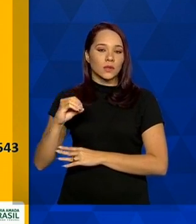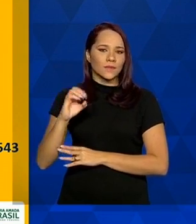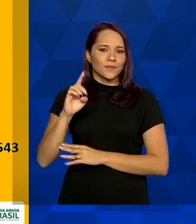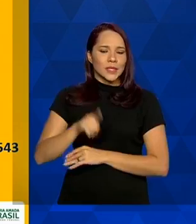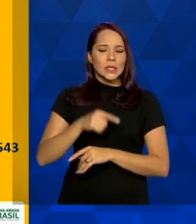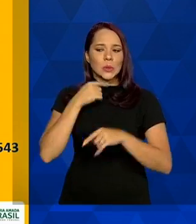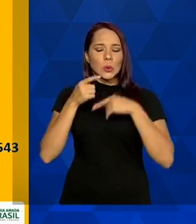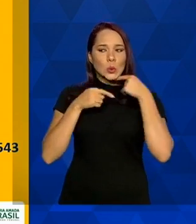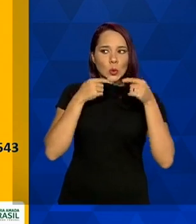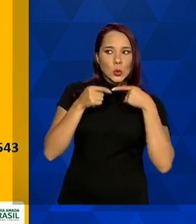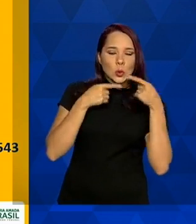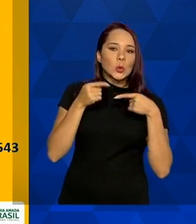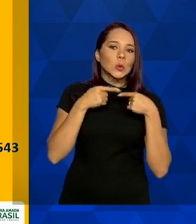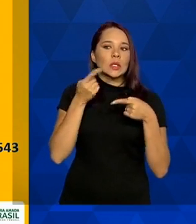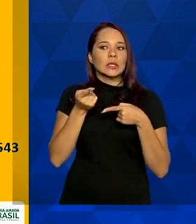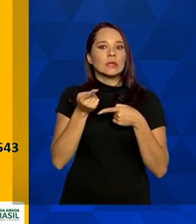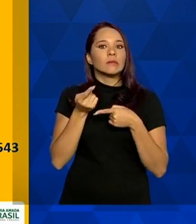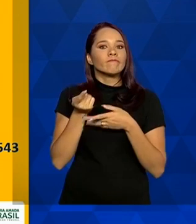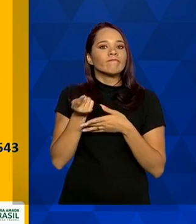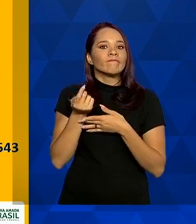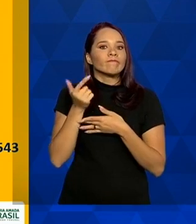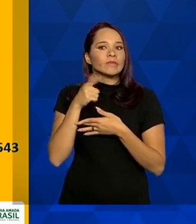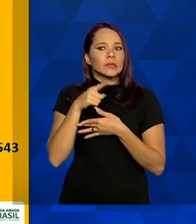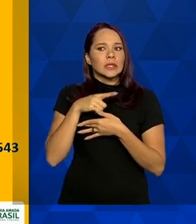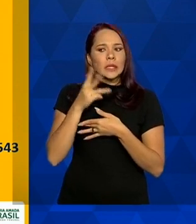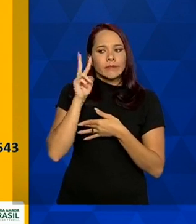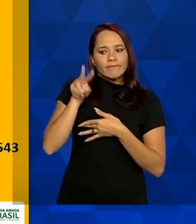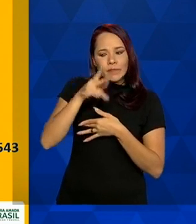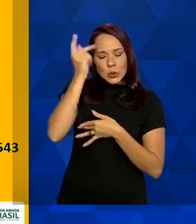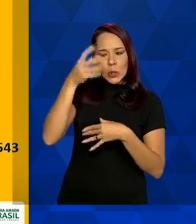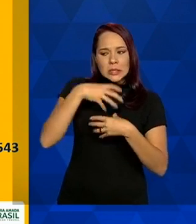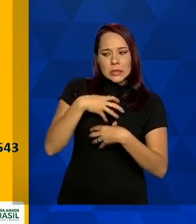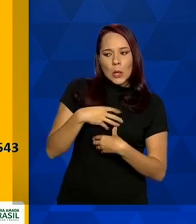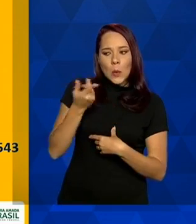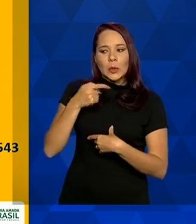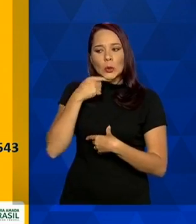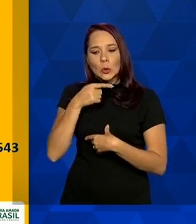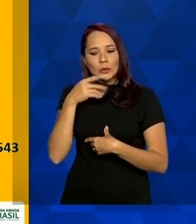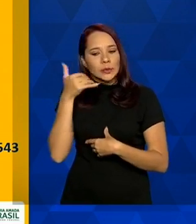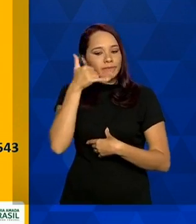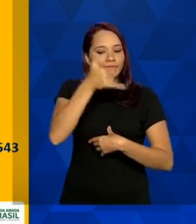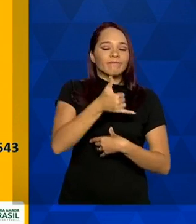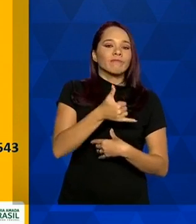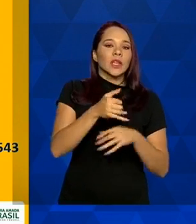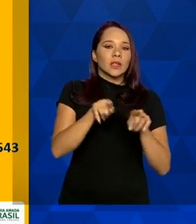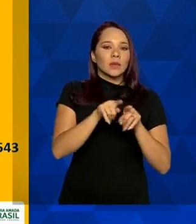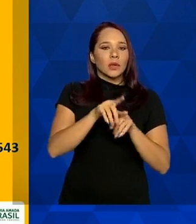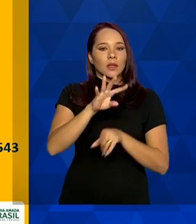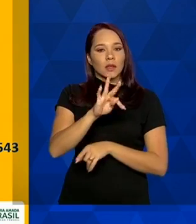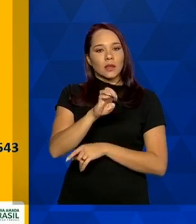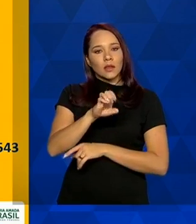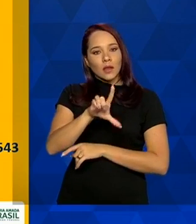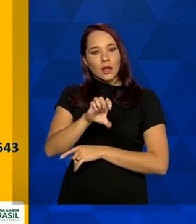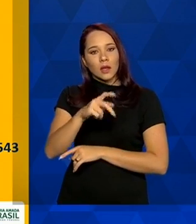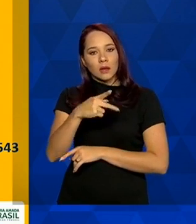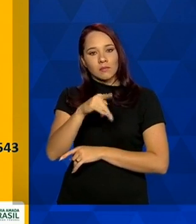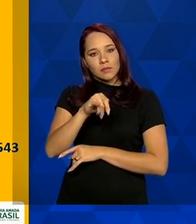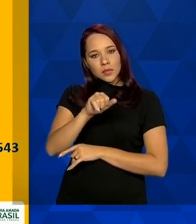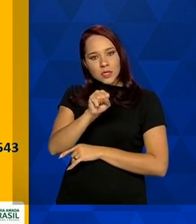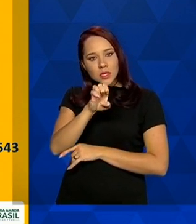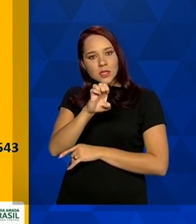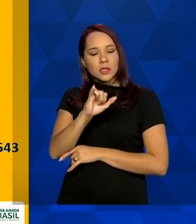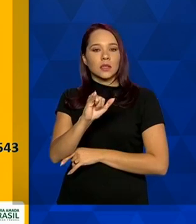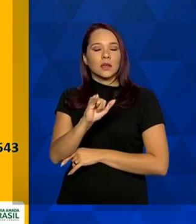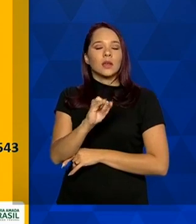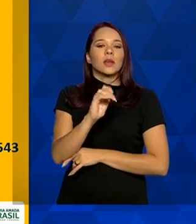para dúvidas que os profissionais tenham no cuidado aos sintomáticos respiratórios. E o TelePC, para o suporte psicológico dos